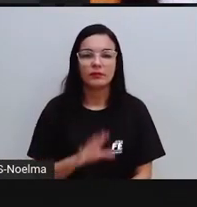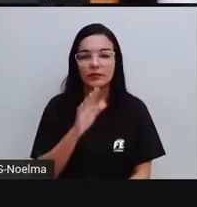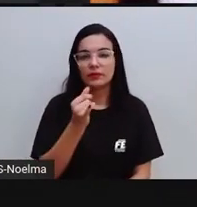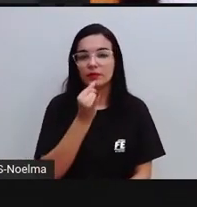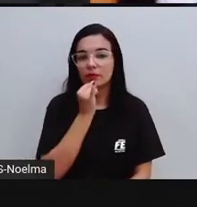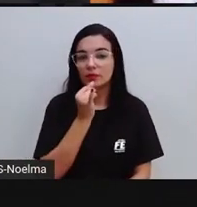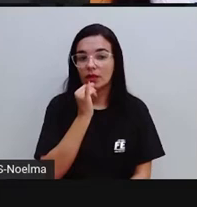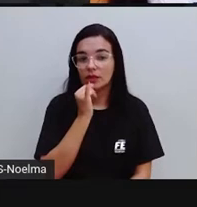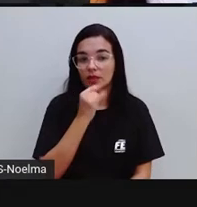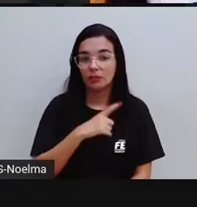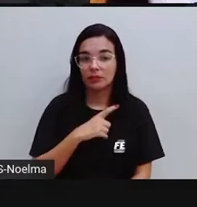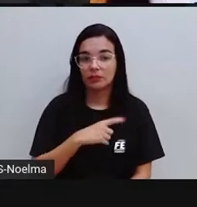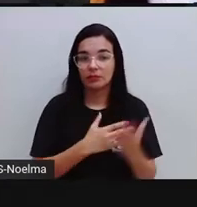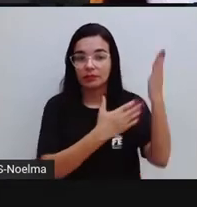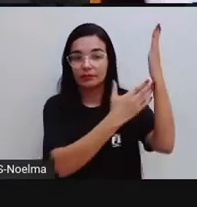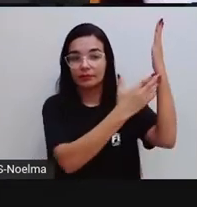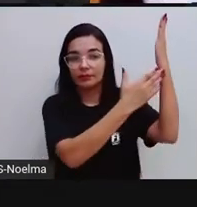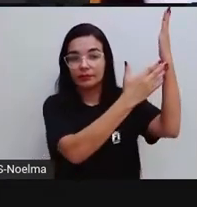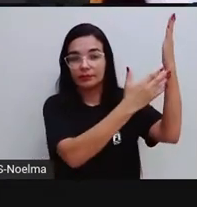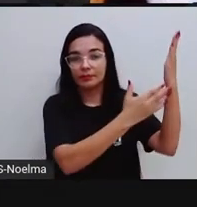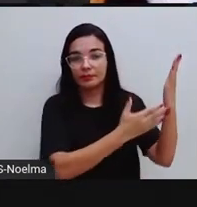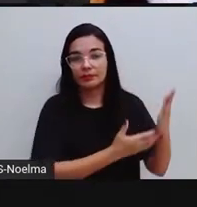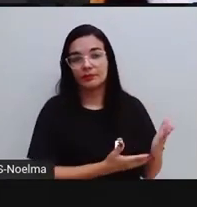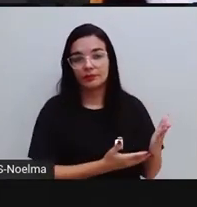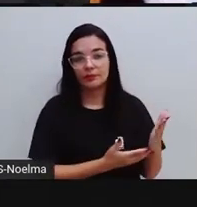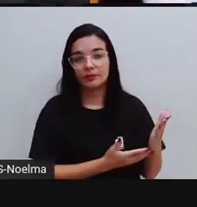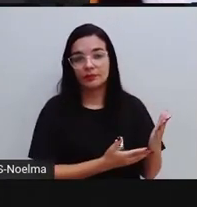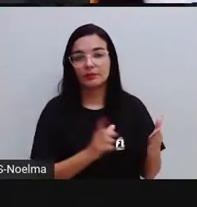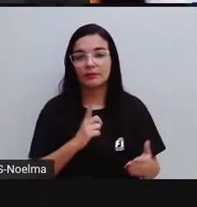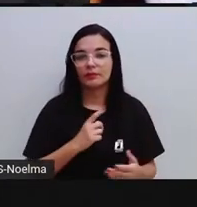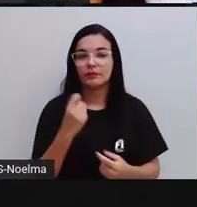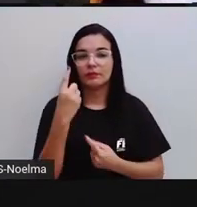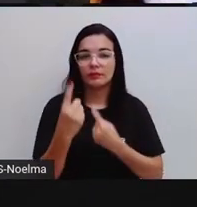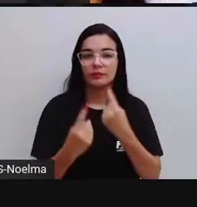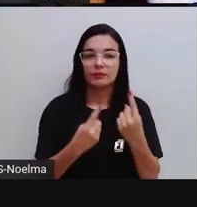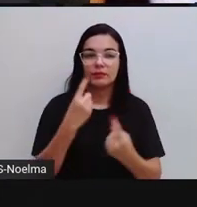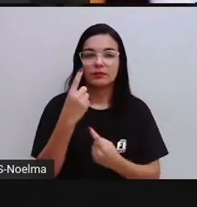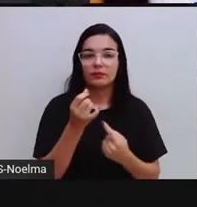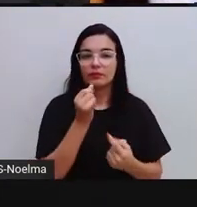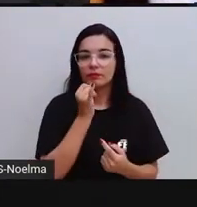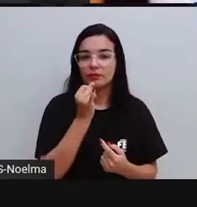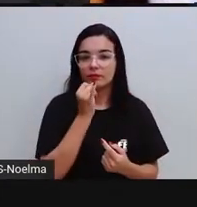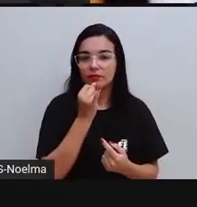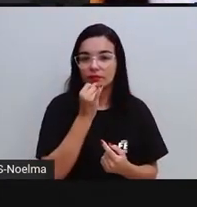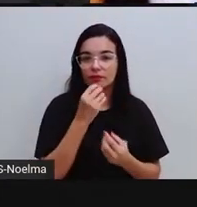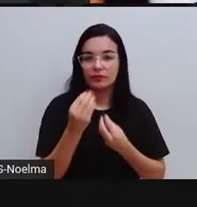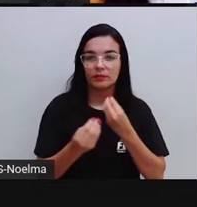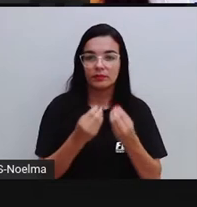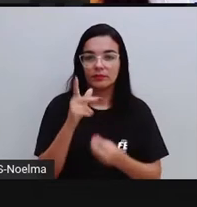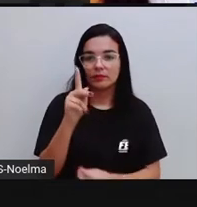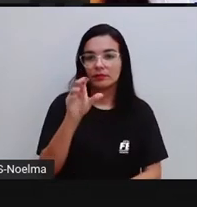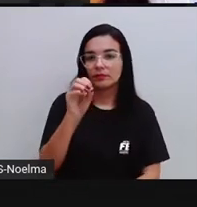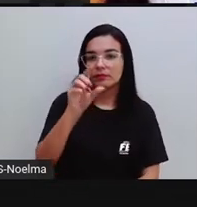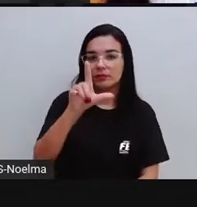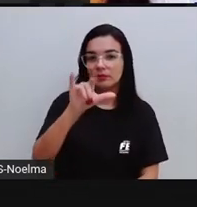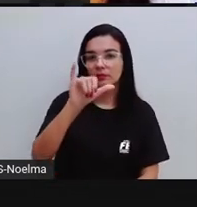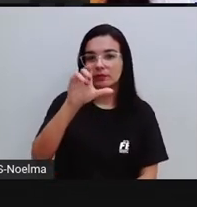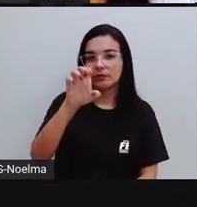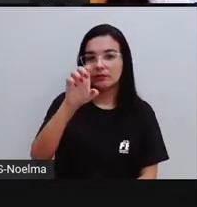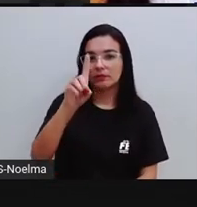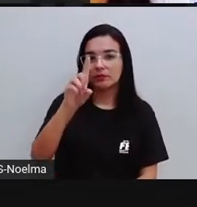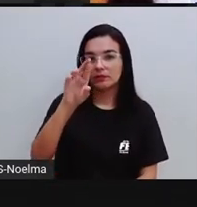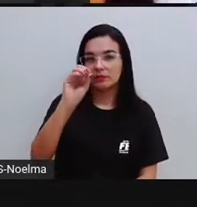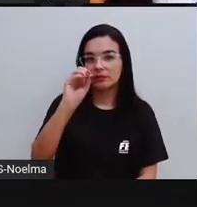e aqui a gente tem um exemplo, né? Alguns exemplos de poliedros.